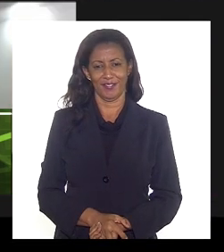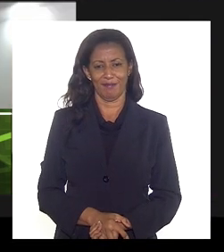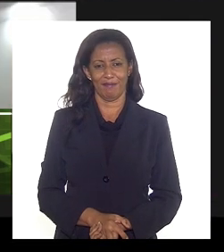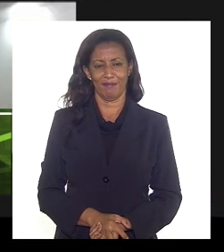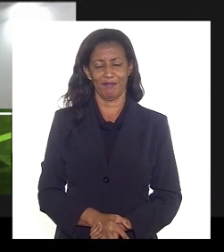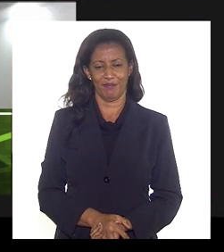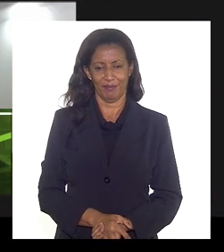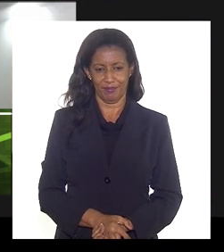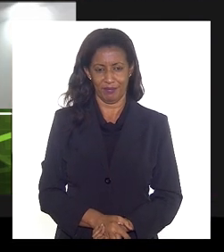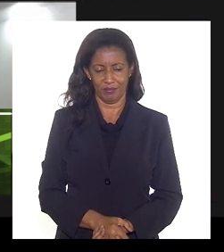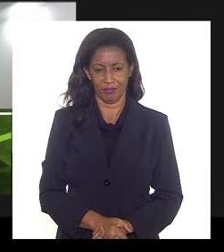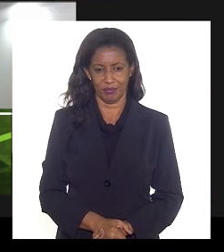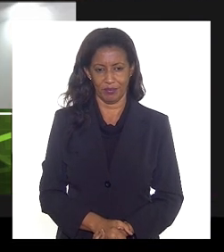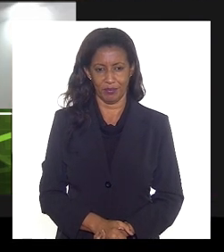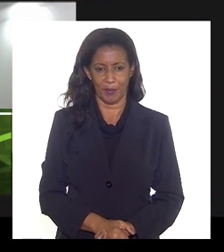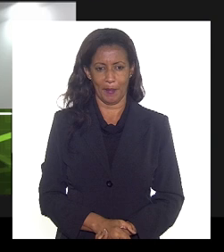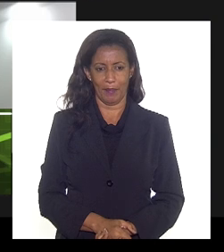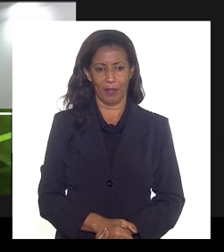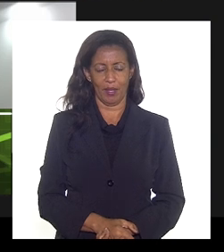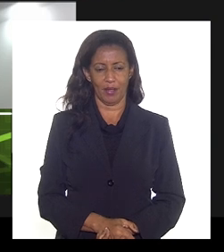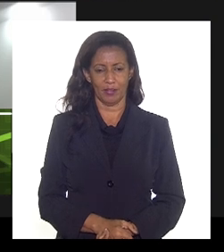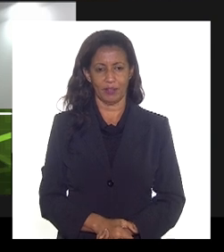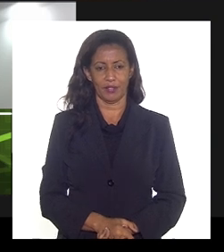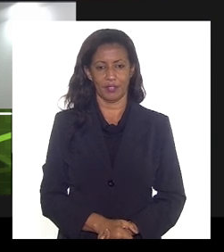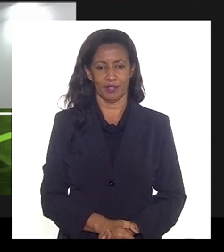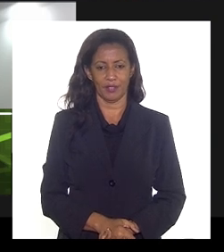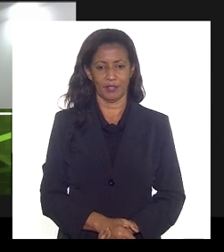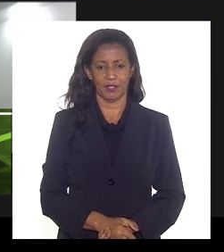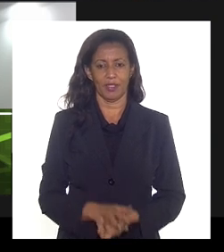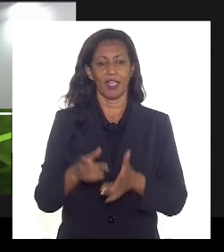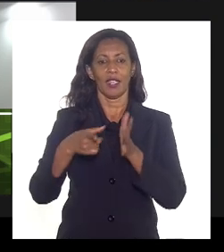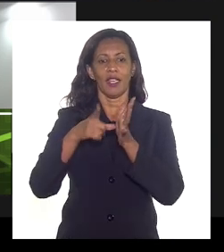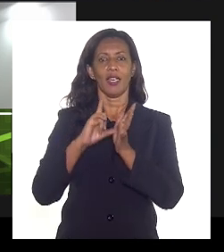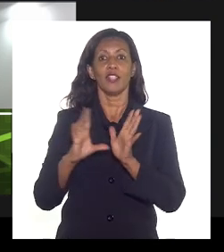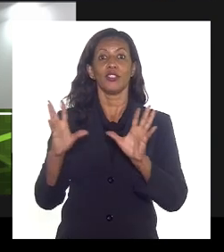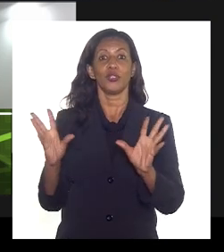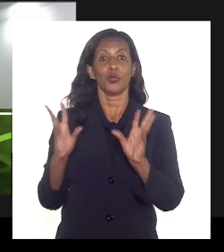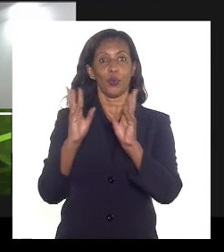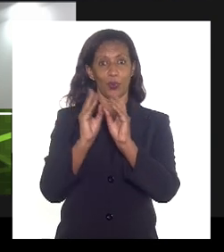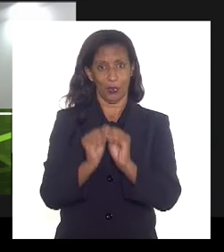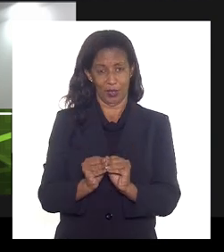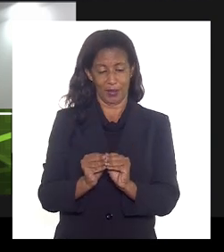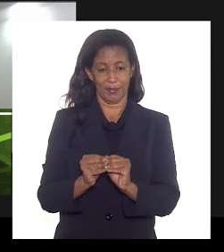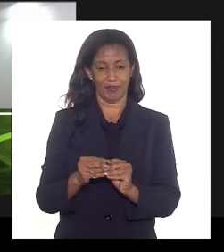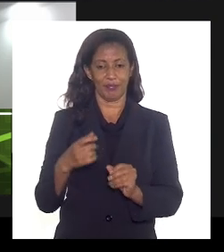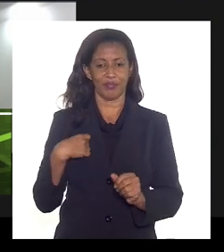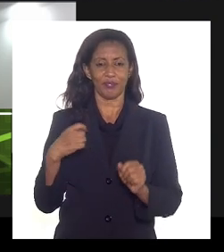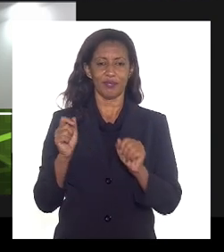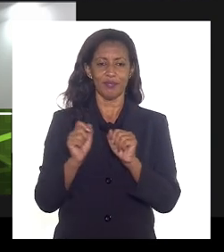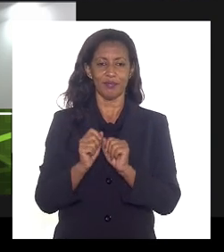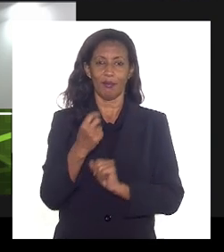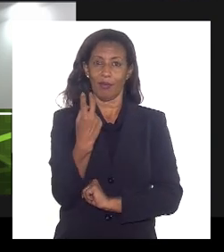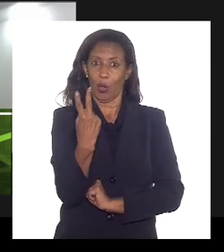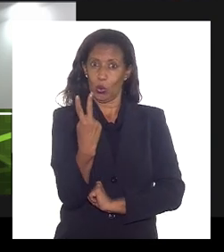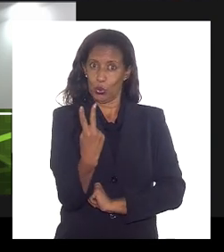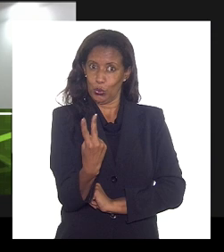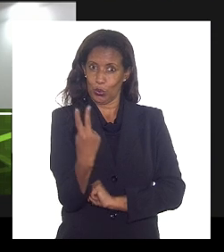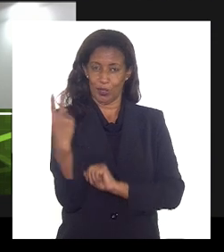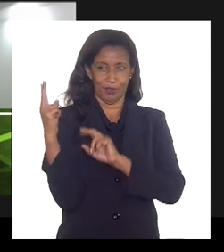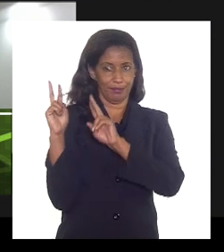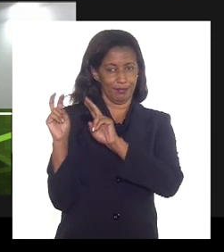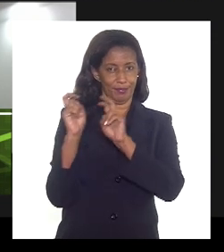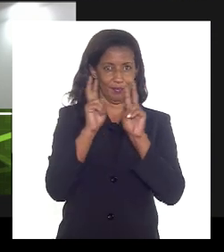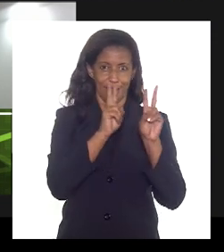Perfeito? Eu queria só, antes de concluir, fazer aqui dois comentários.